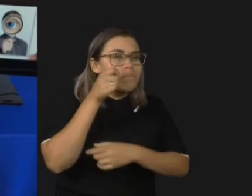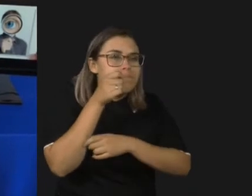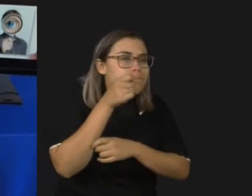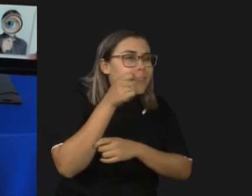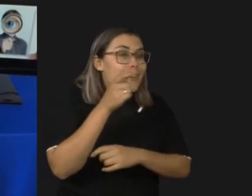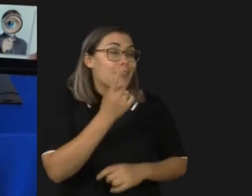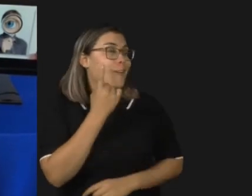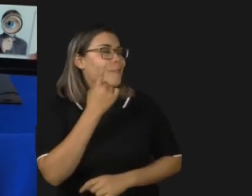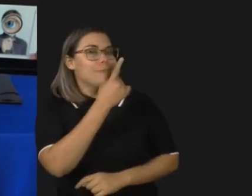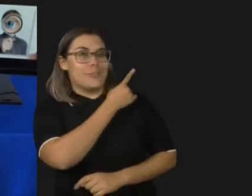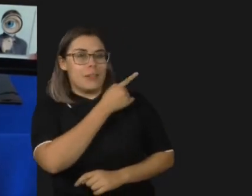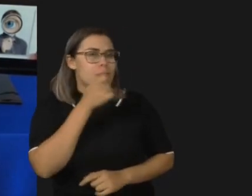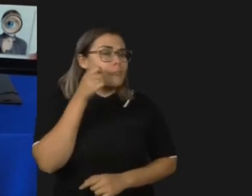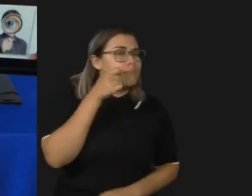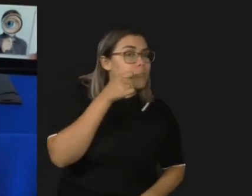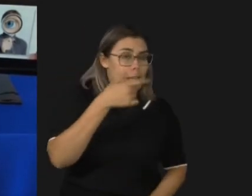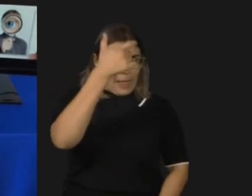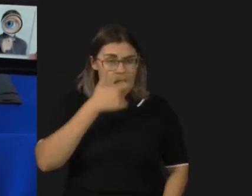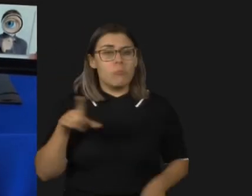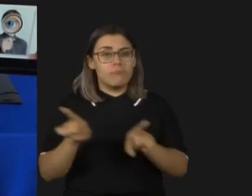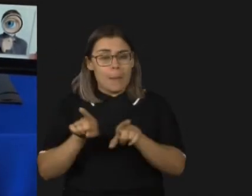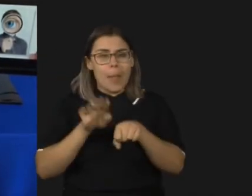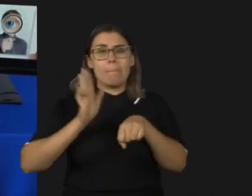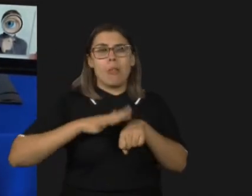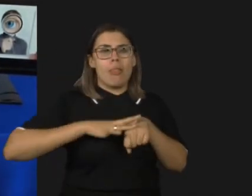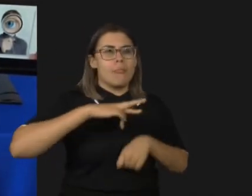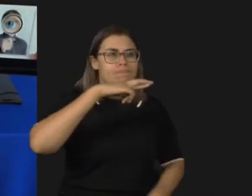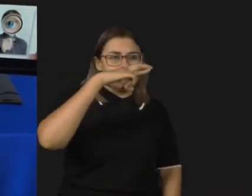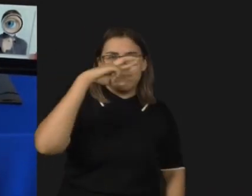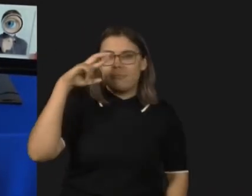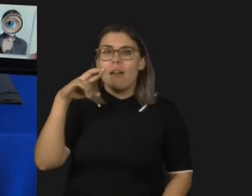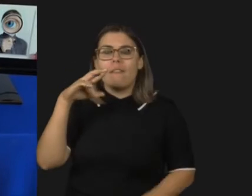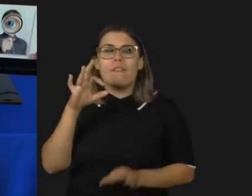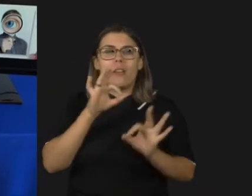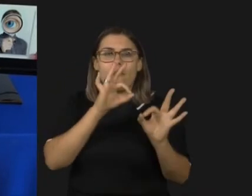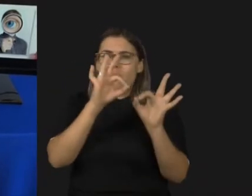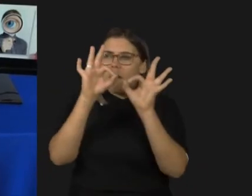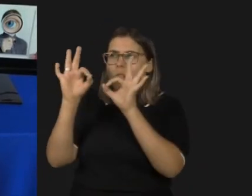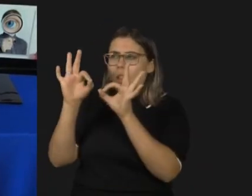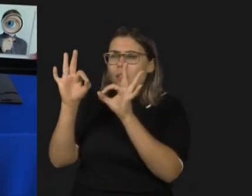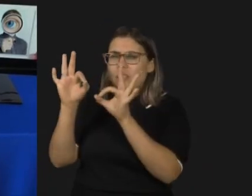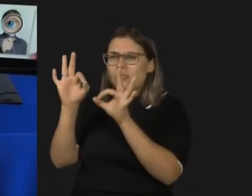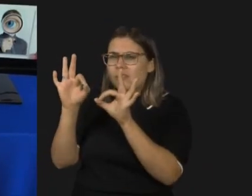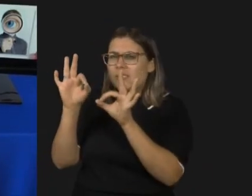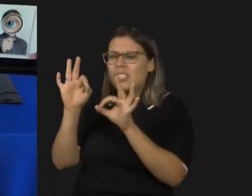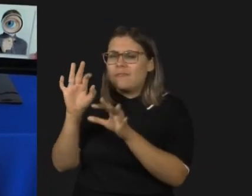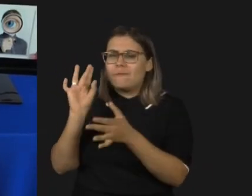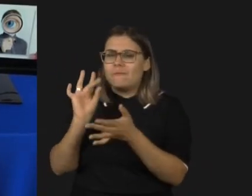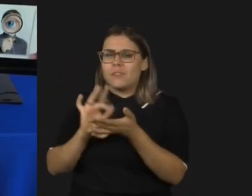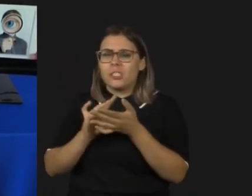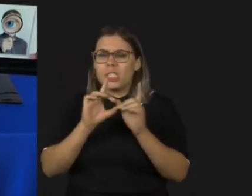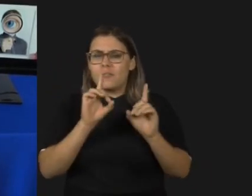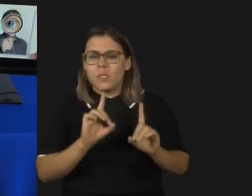assim como eu fiz. Observei cada característica em minha personalidade para entender, será que a deficiência é um